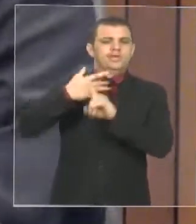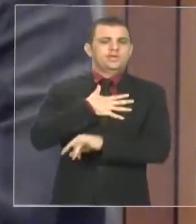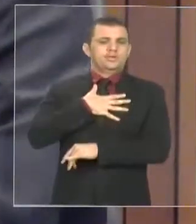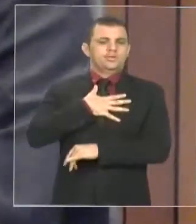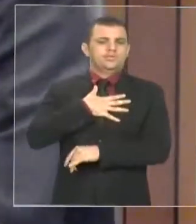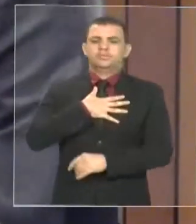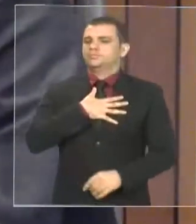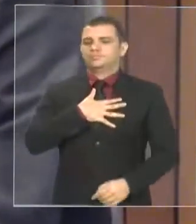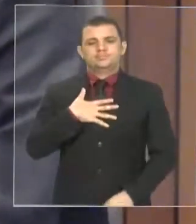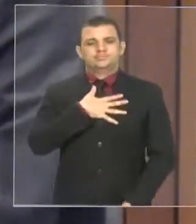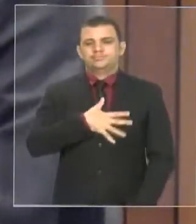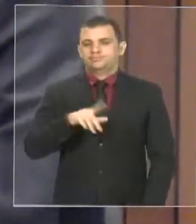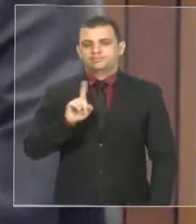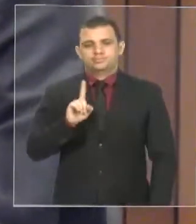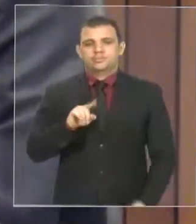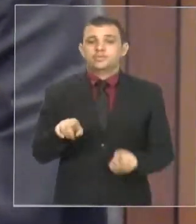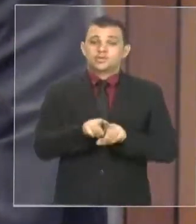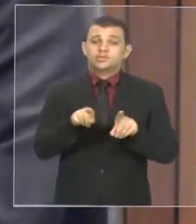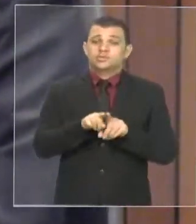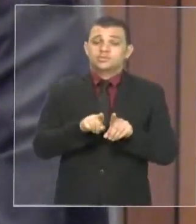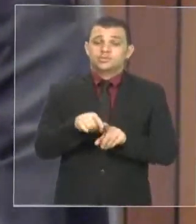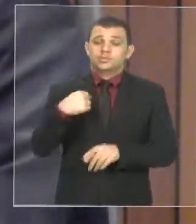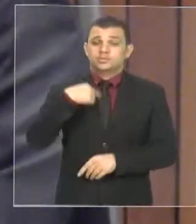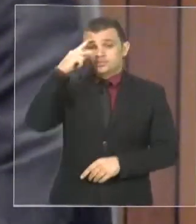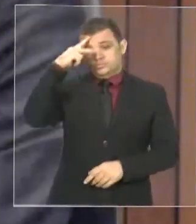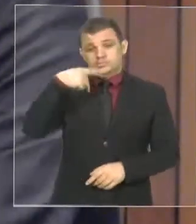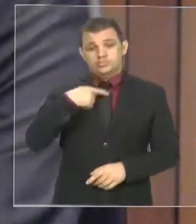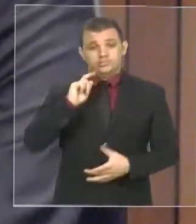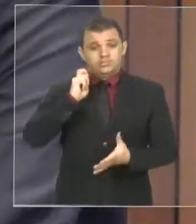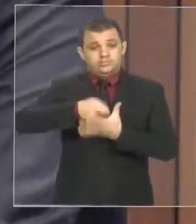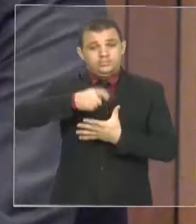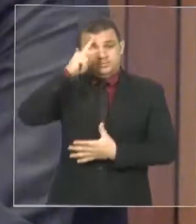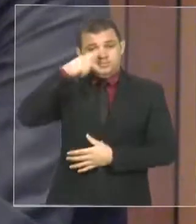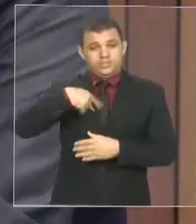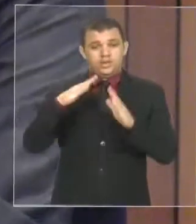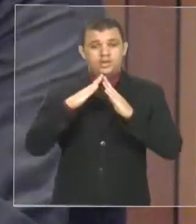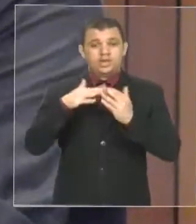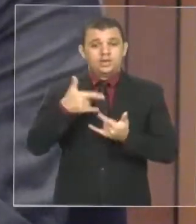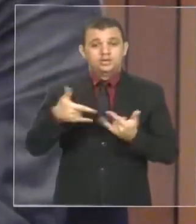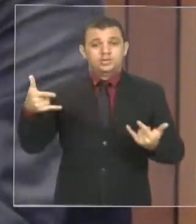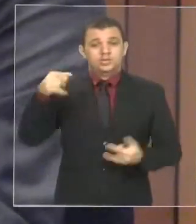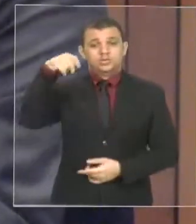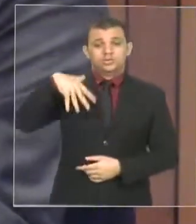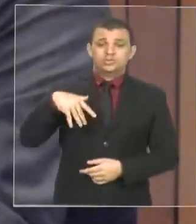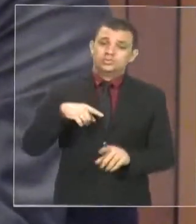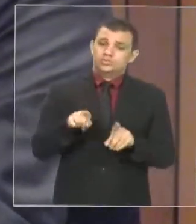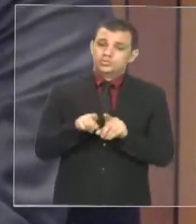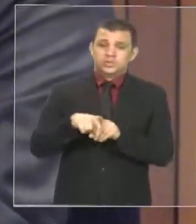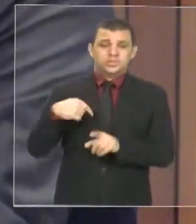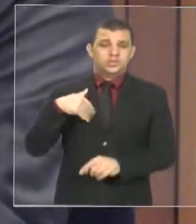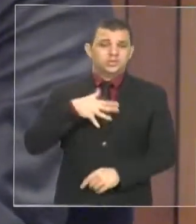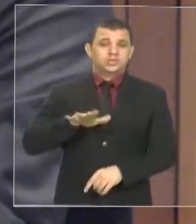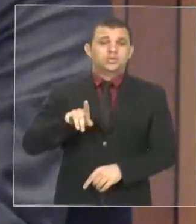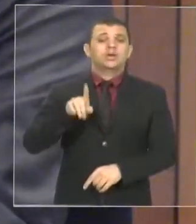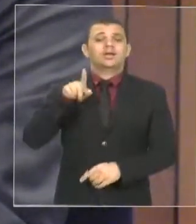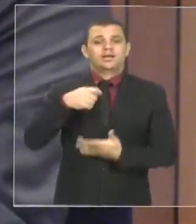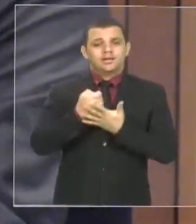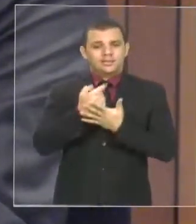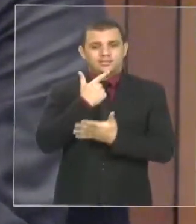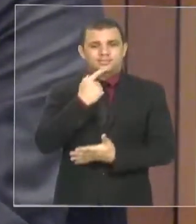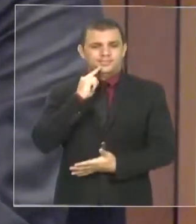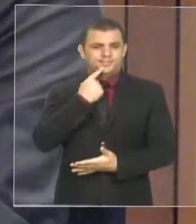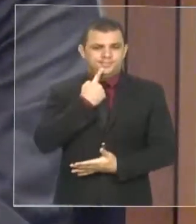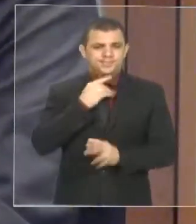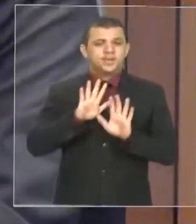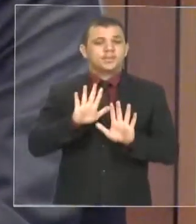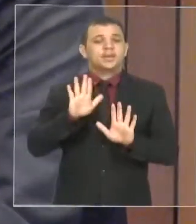prazer em pagar mais pela minha conta de luz. Mas aquilo foi um remédio amargo. Mas é melhor um remédio